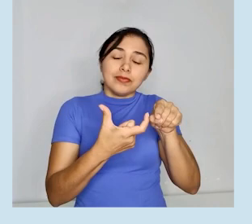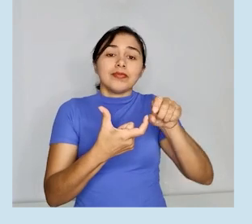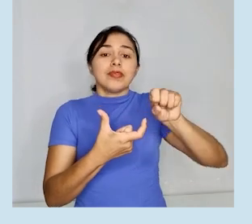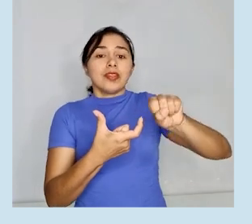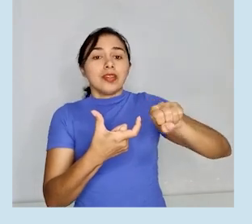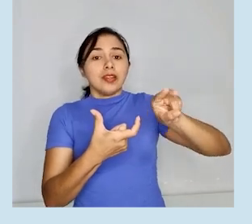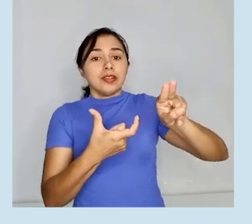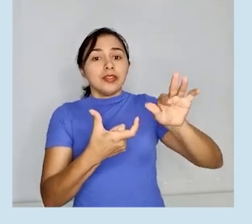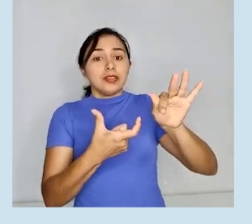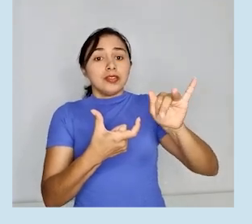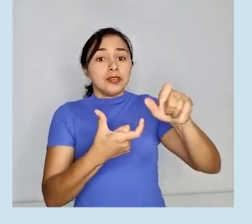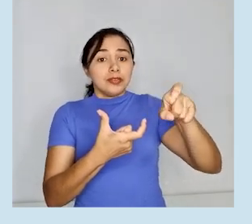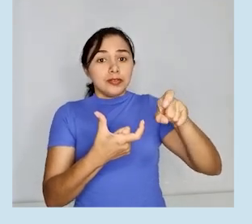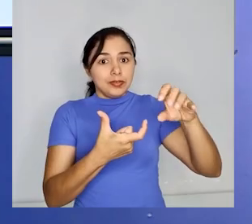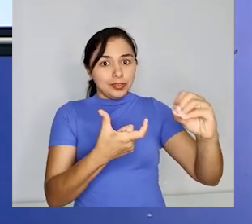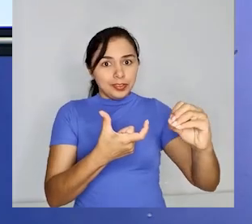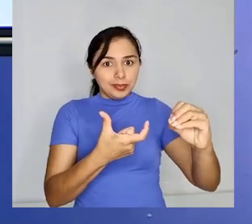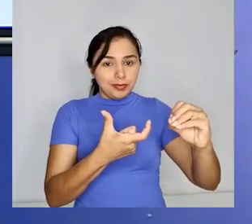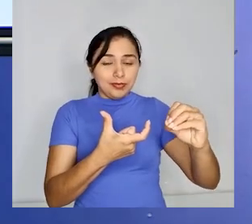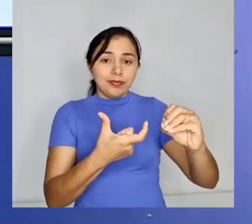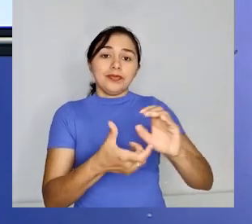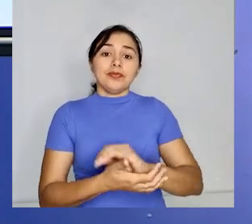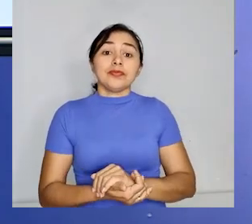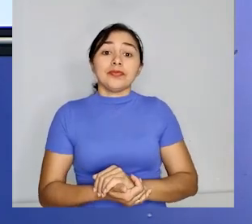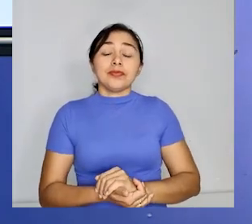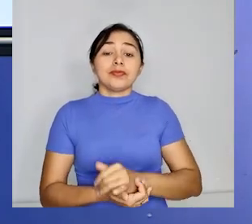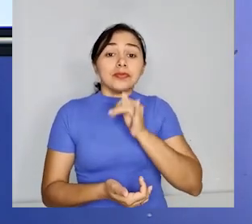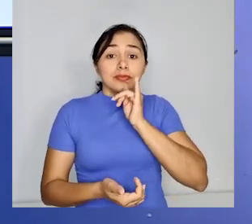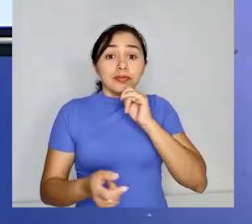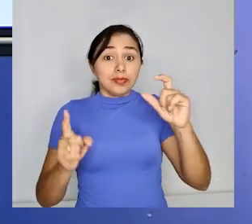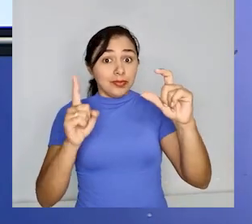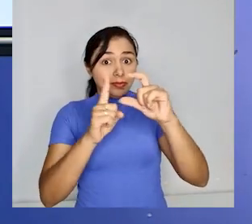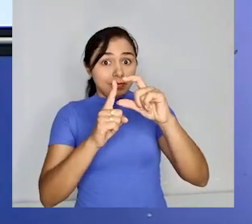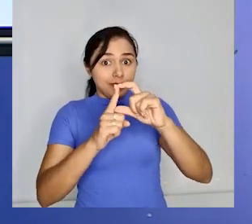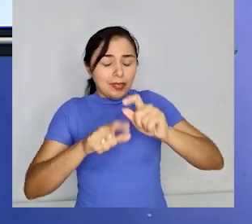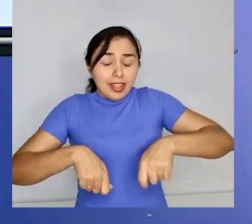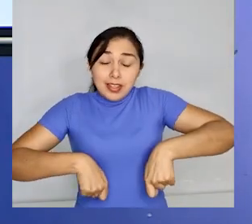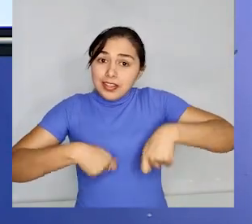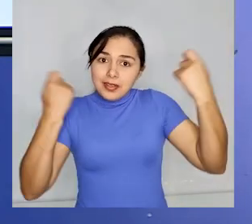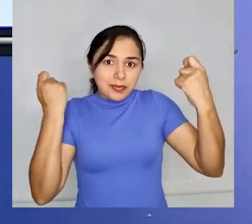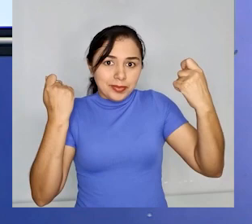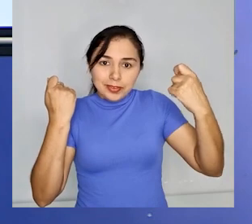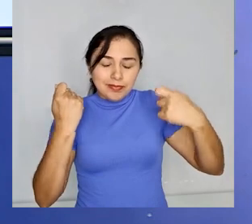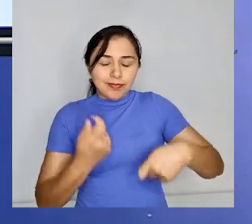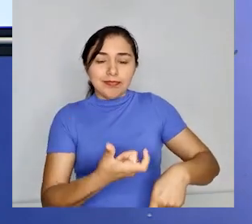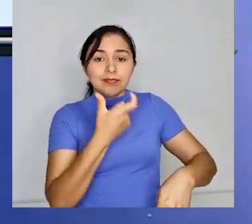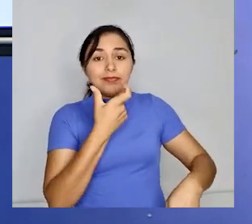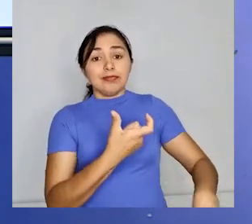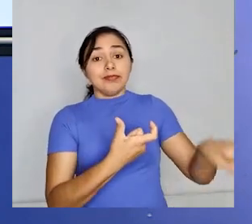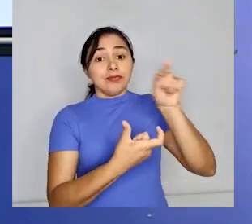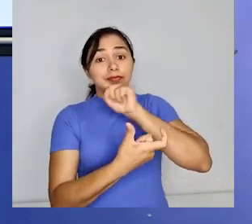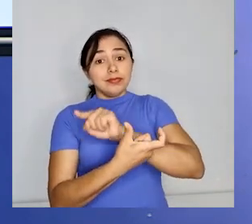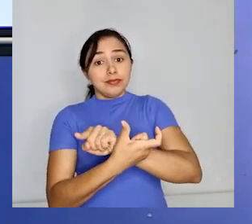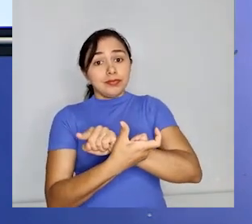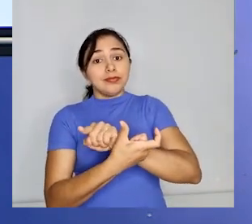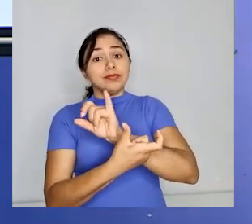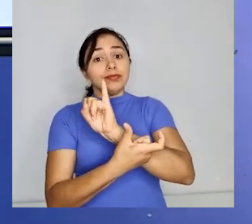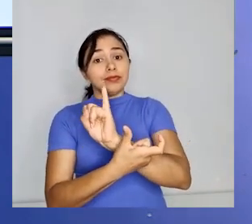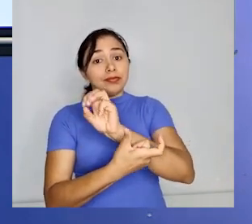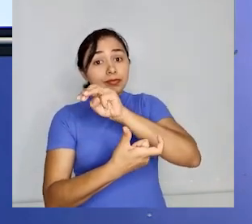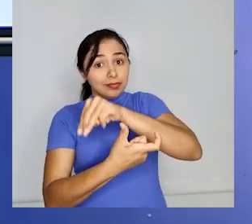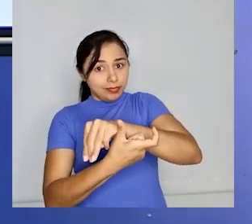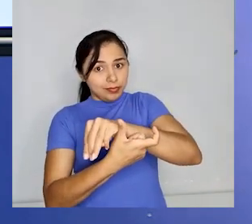colocados depois do radical. Por exemplo, a palavra impossível, ela foi formada a partir do acréscimo